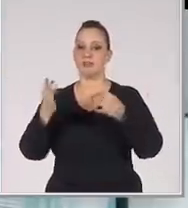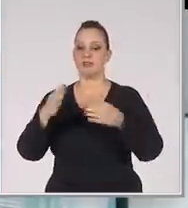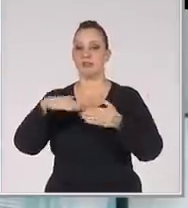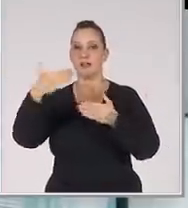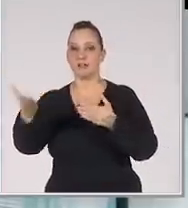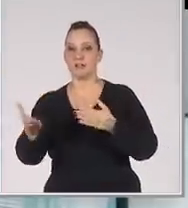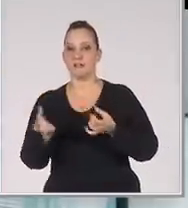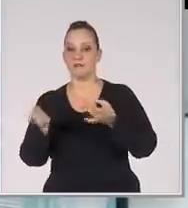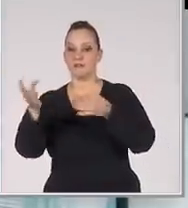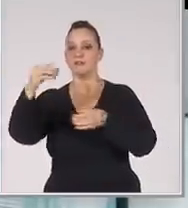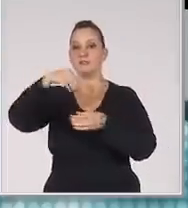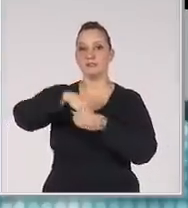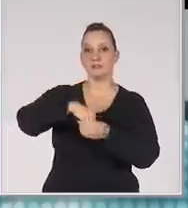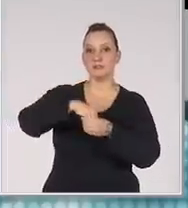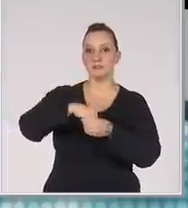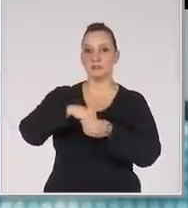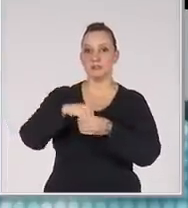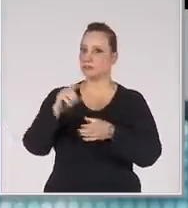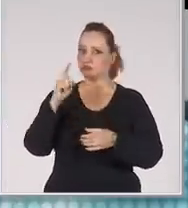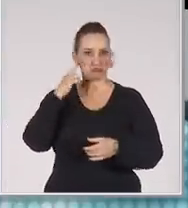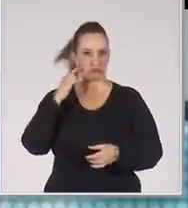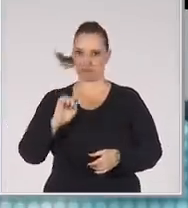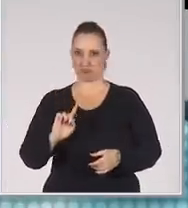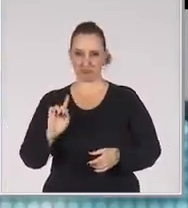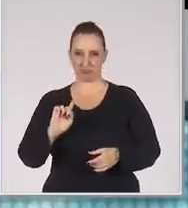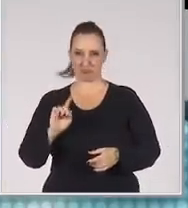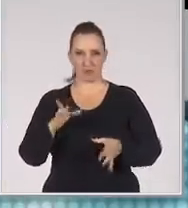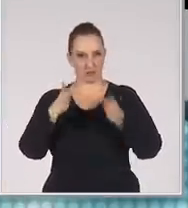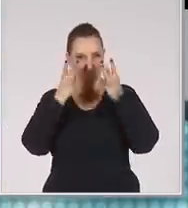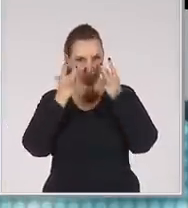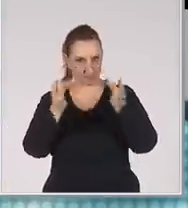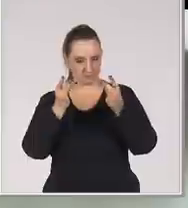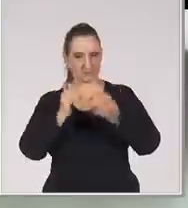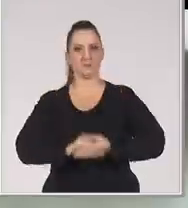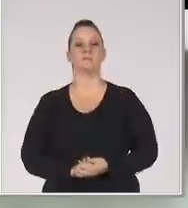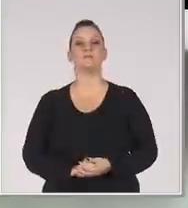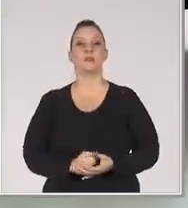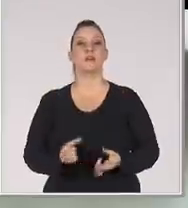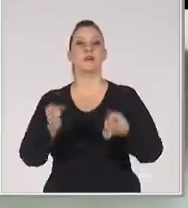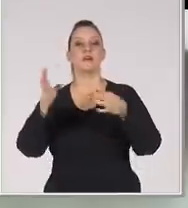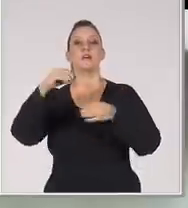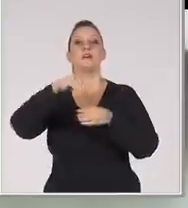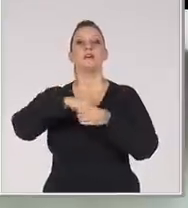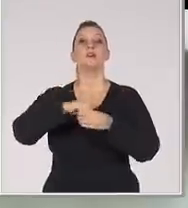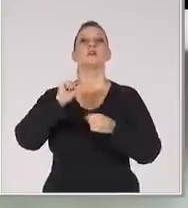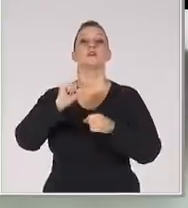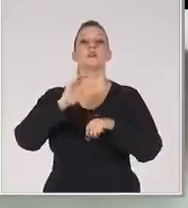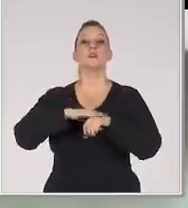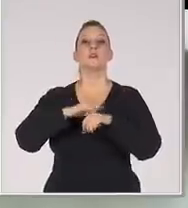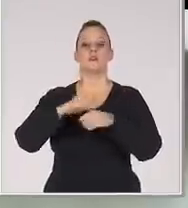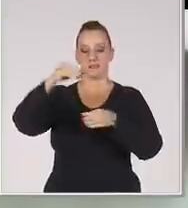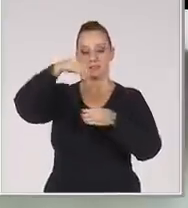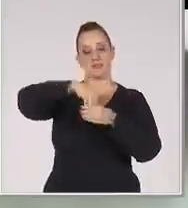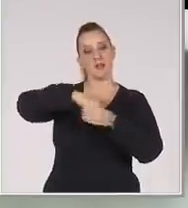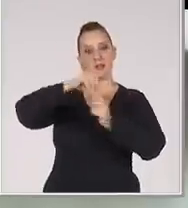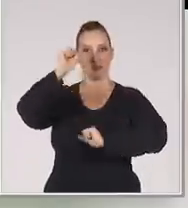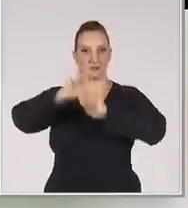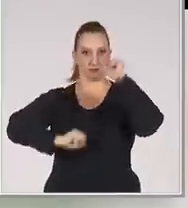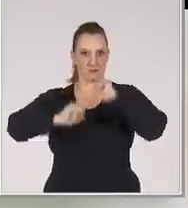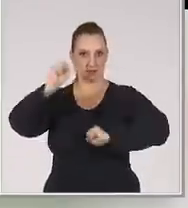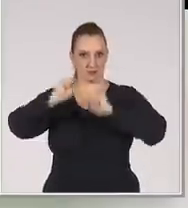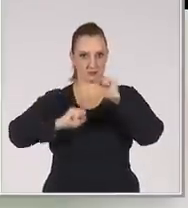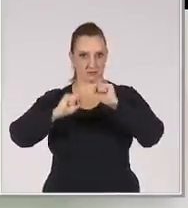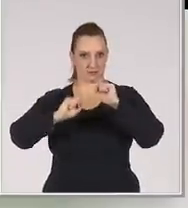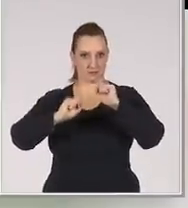venda externa e interna? Não? Então preste atenção Venda interna é aquela realizada dentro da empresa